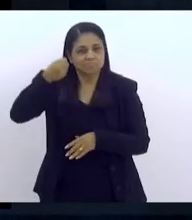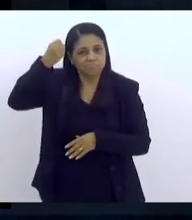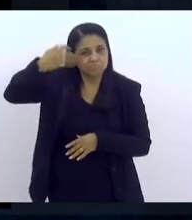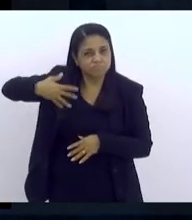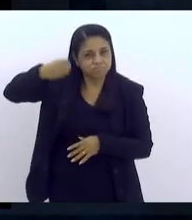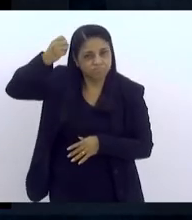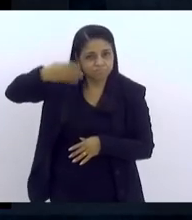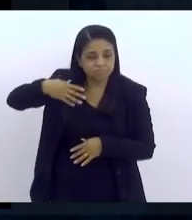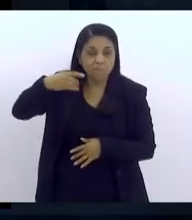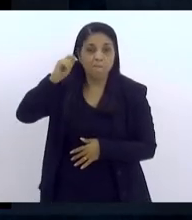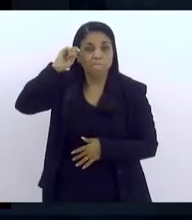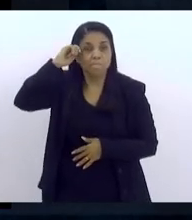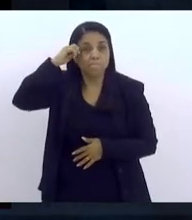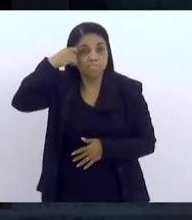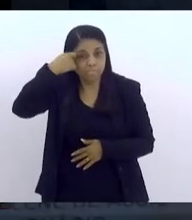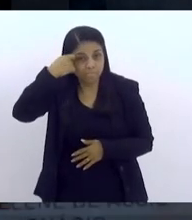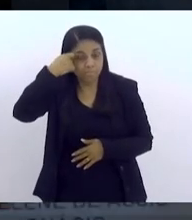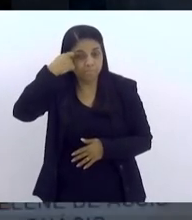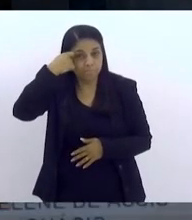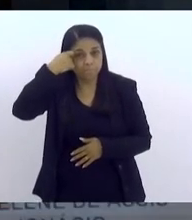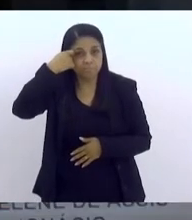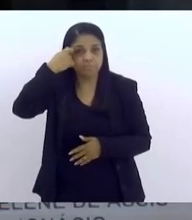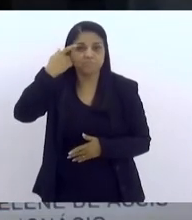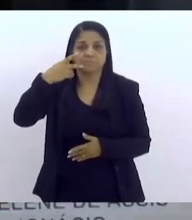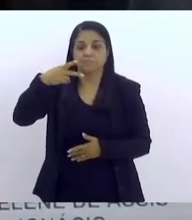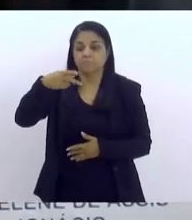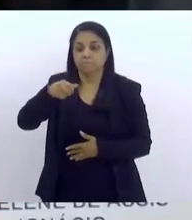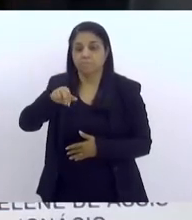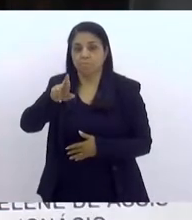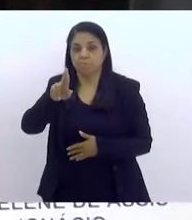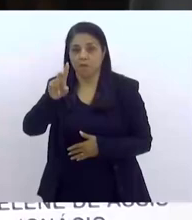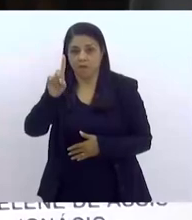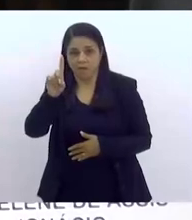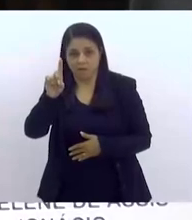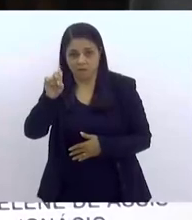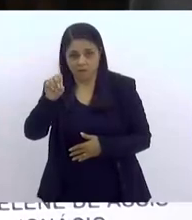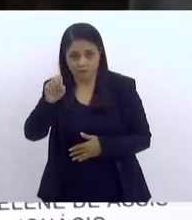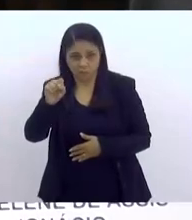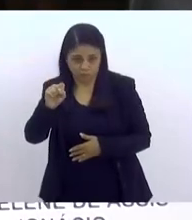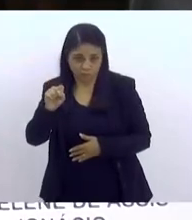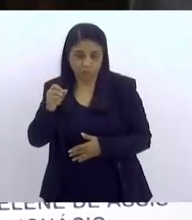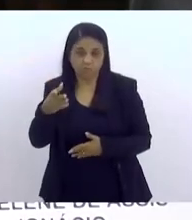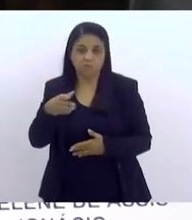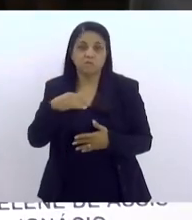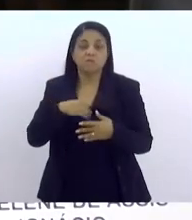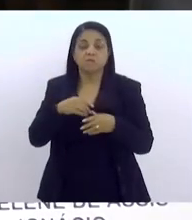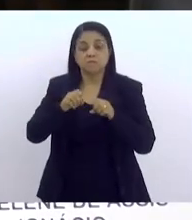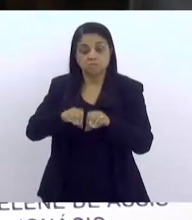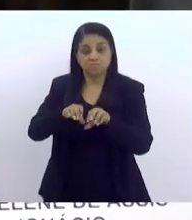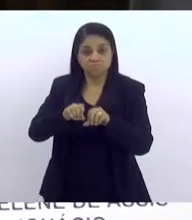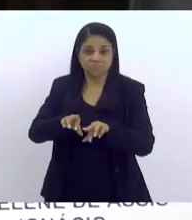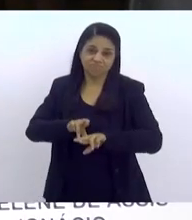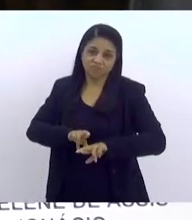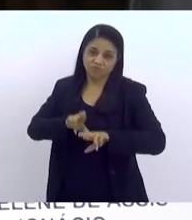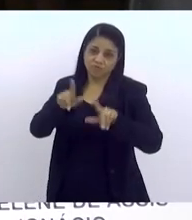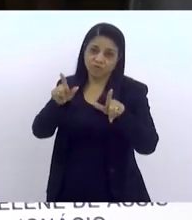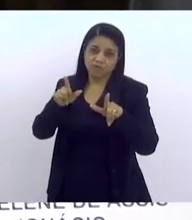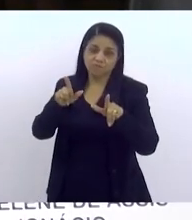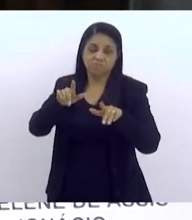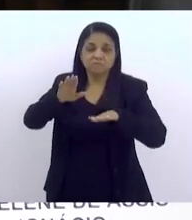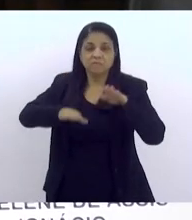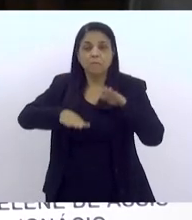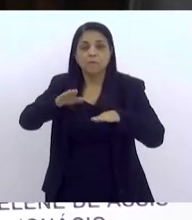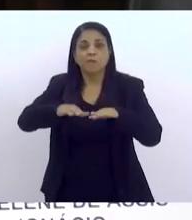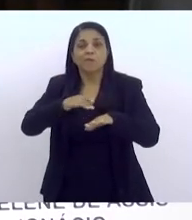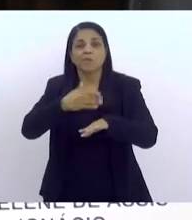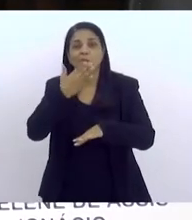posso dizer que esse estado oferece educação diferenciada para estudante conforme a sua cor de pele.